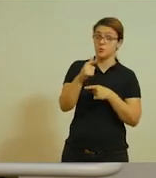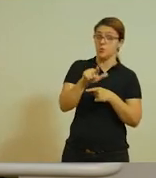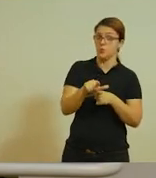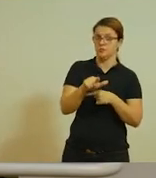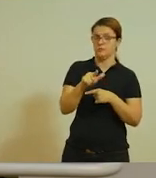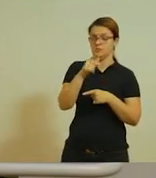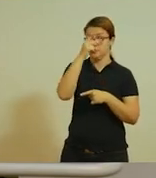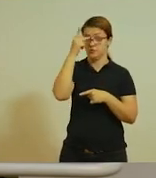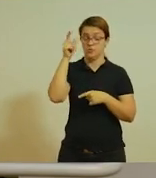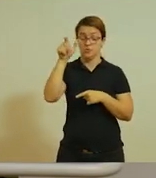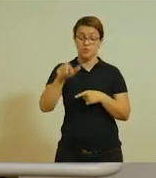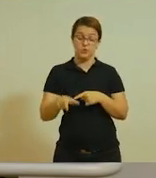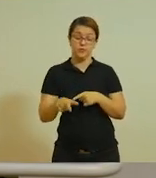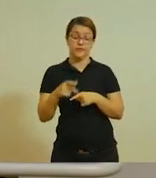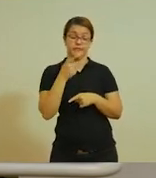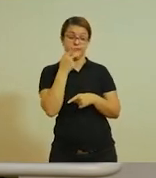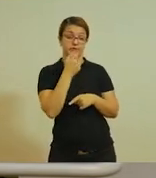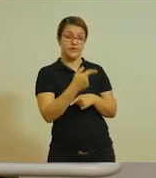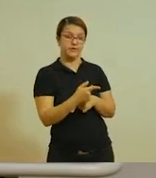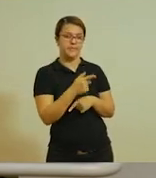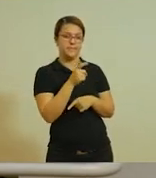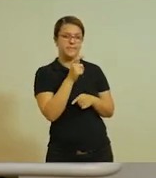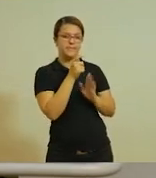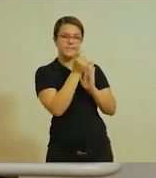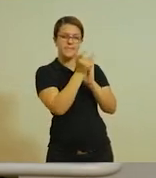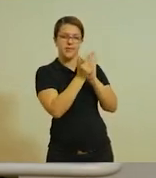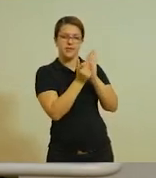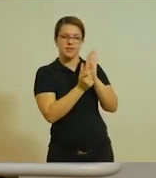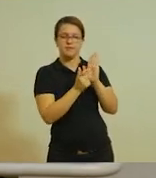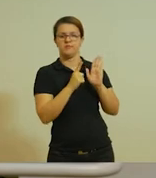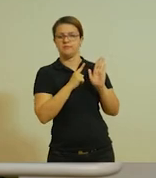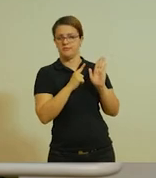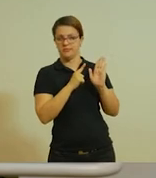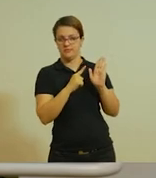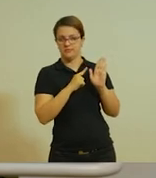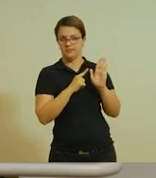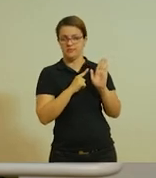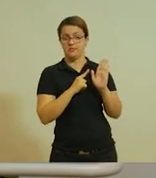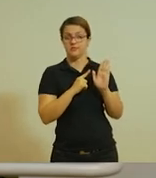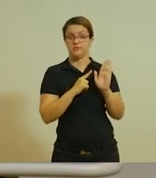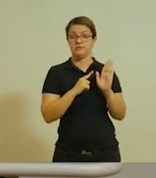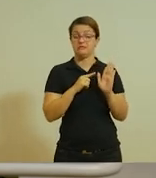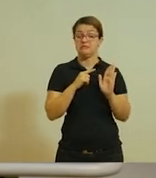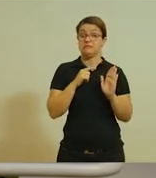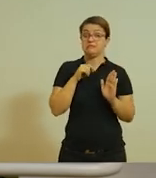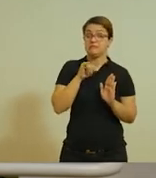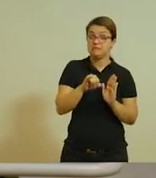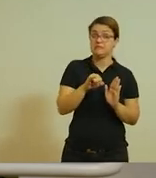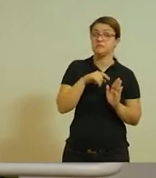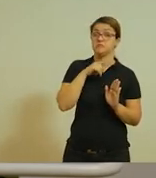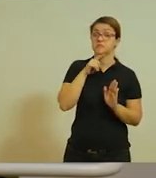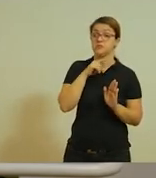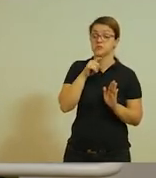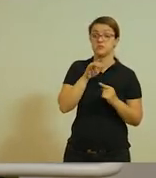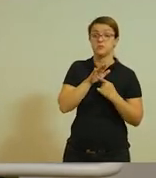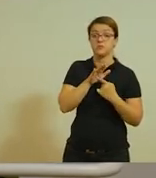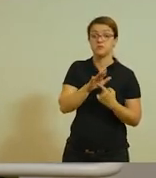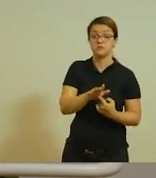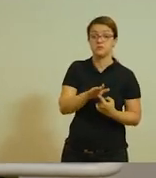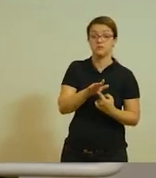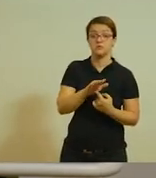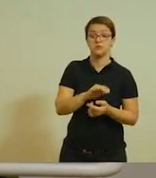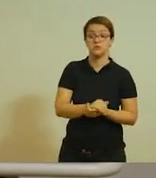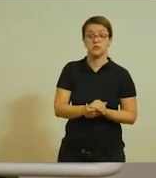outra pessoa, que irá ditar algumas palavrinhas que estão lá. Porém, se vocês não conseguirem, eu irei